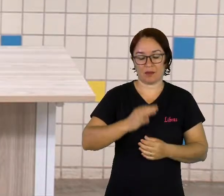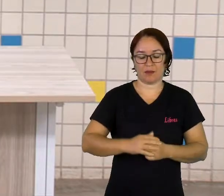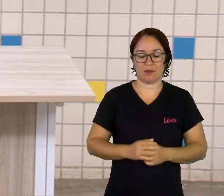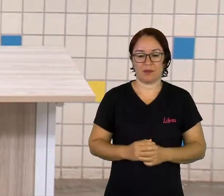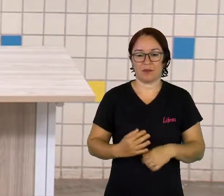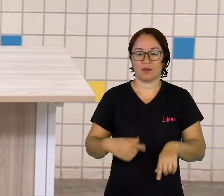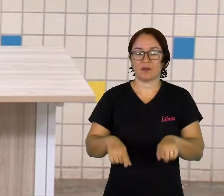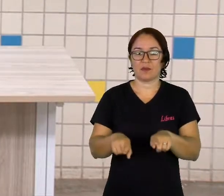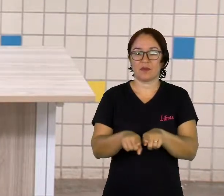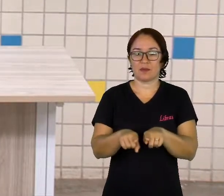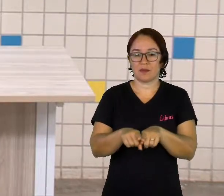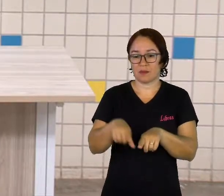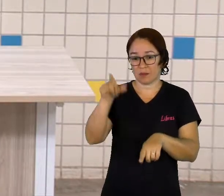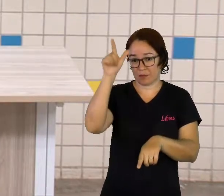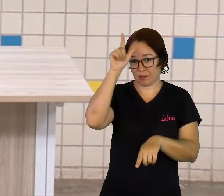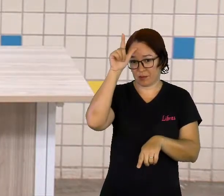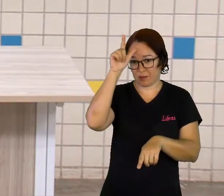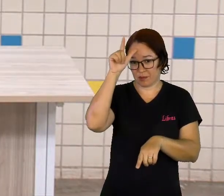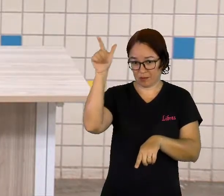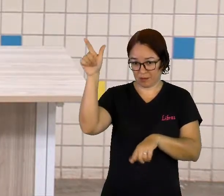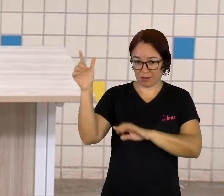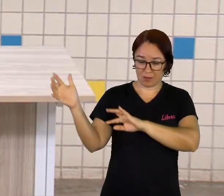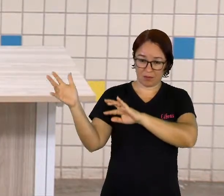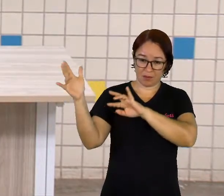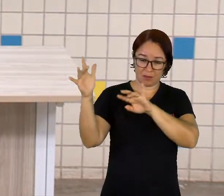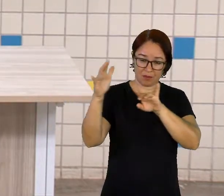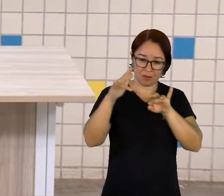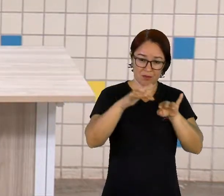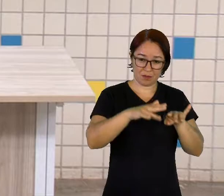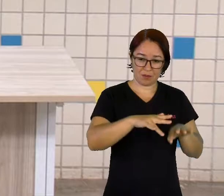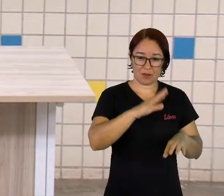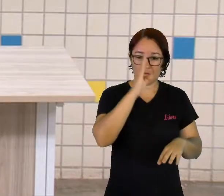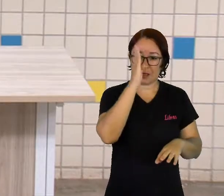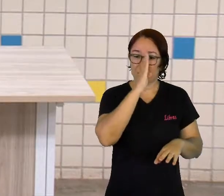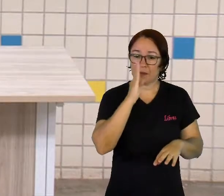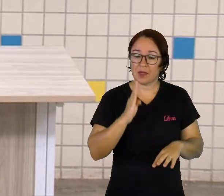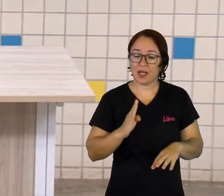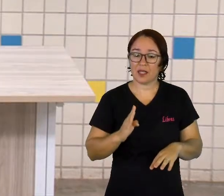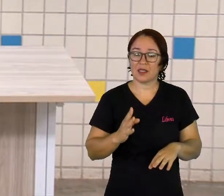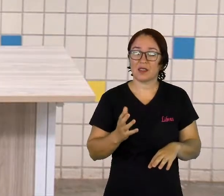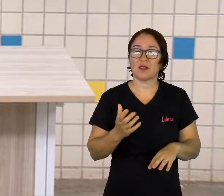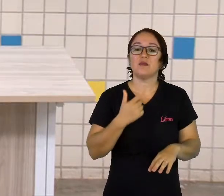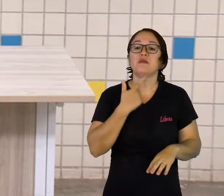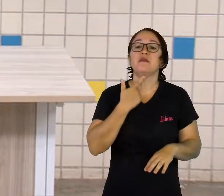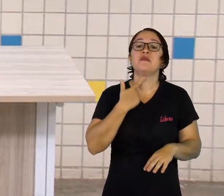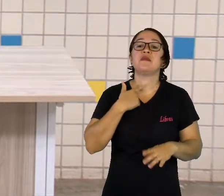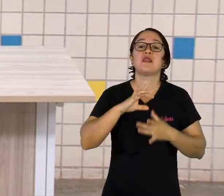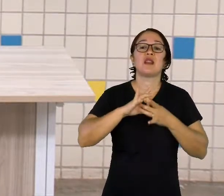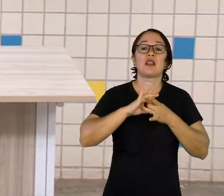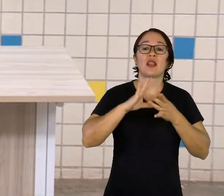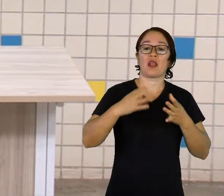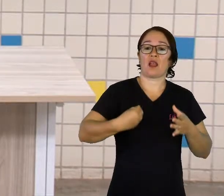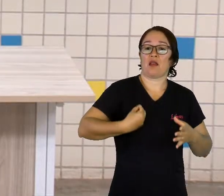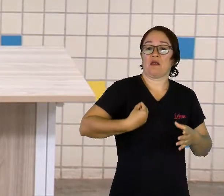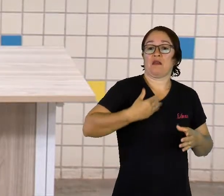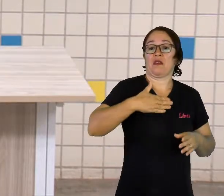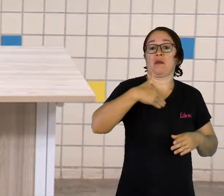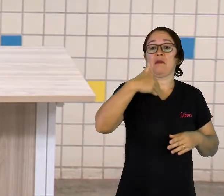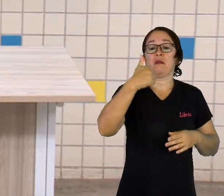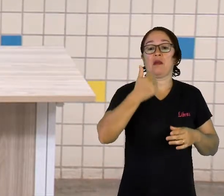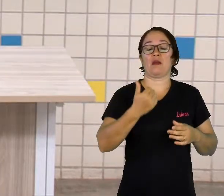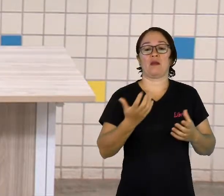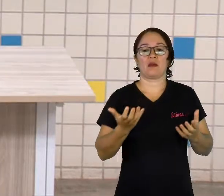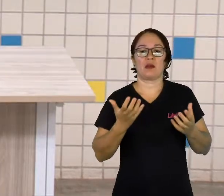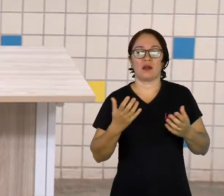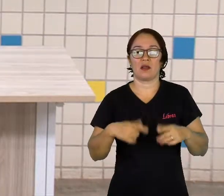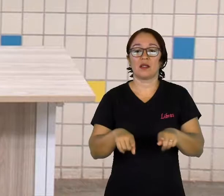que vieram para o Brasil em busca de ar puro, de uma nova, de uma liberdade. E temos também os